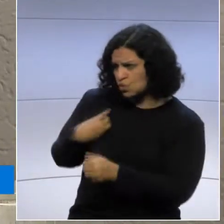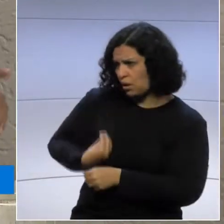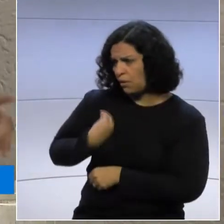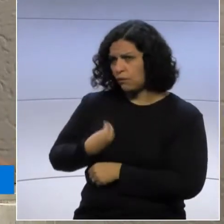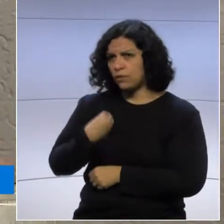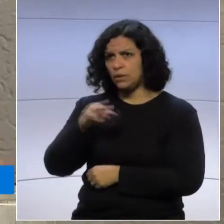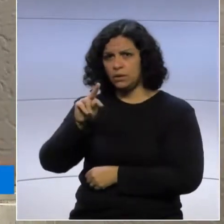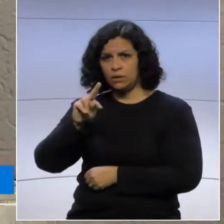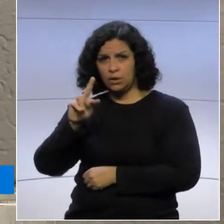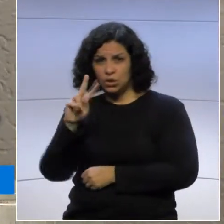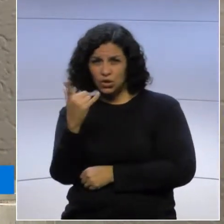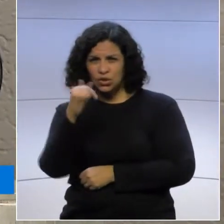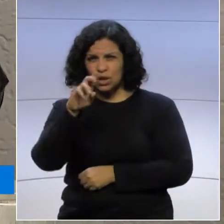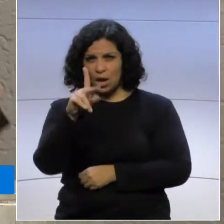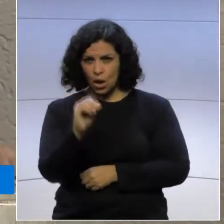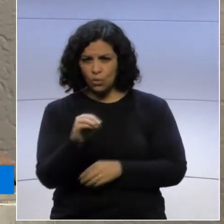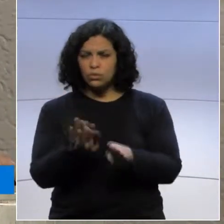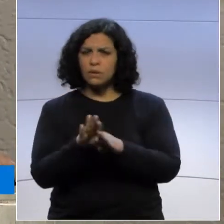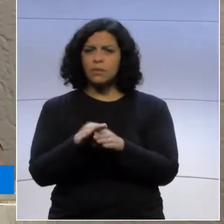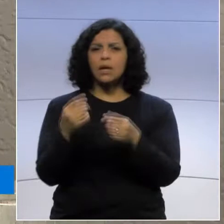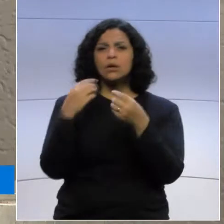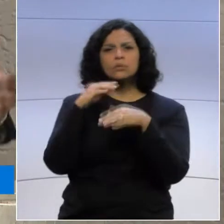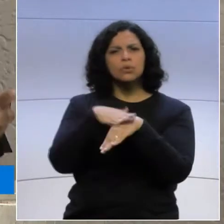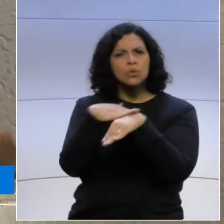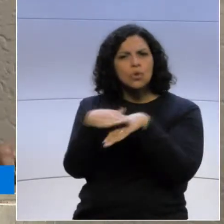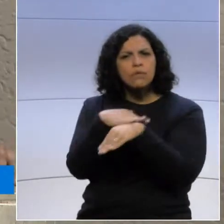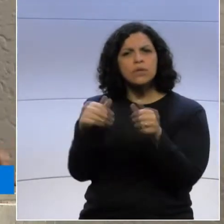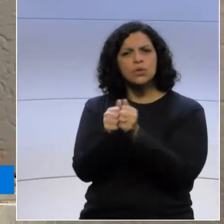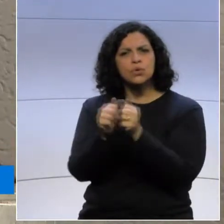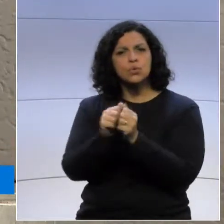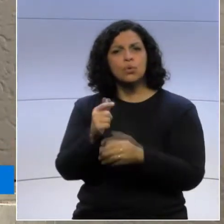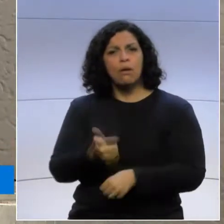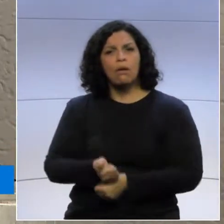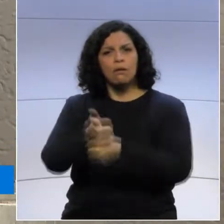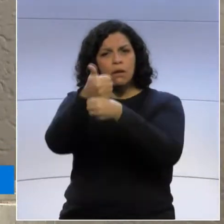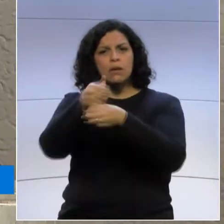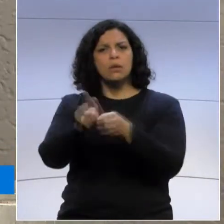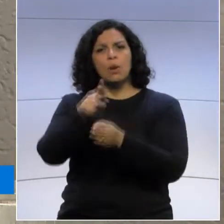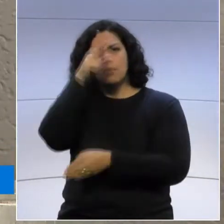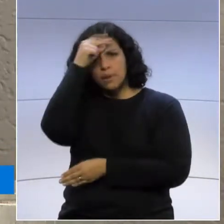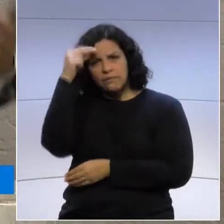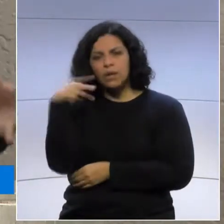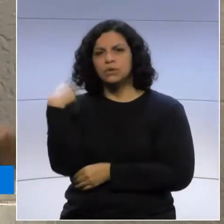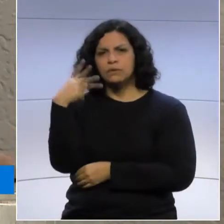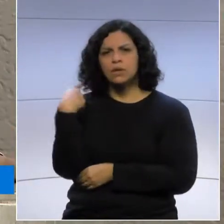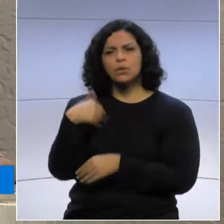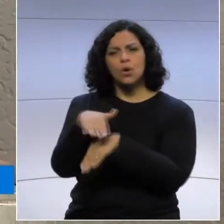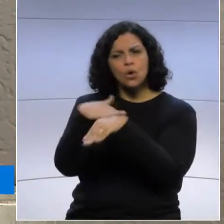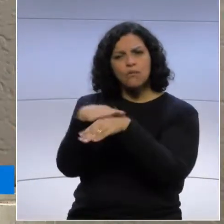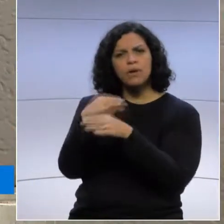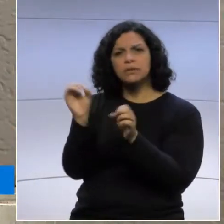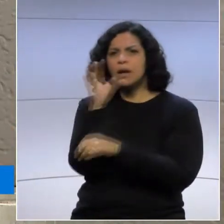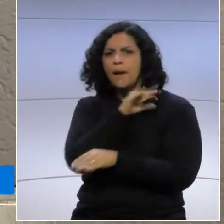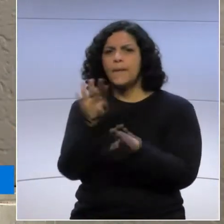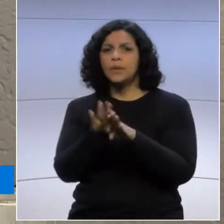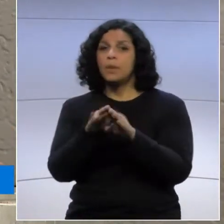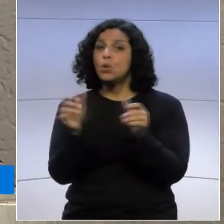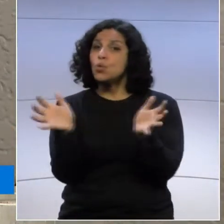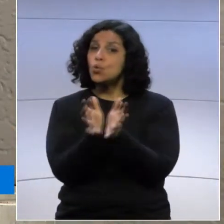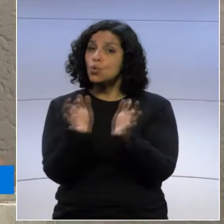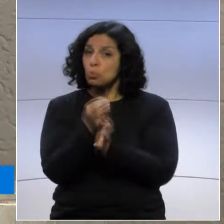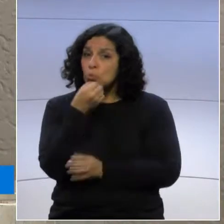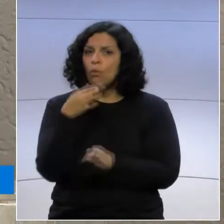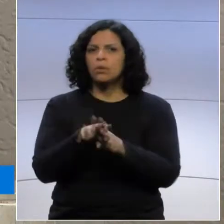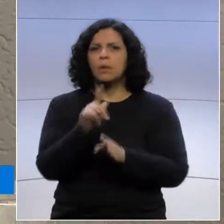queria cinco minutinhos com o governador, para trocar uma palavrinha com as lideranças do município, os prefeitos e os vereadores, uma comitiva até muito grande,